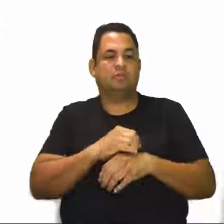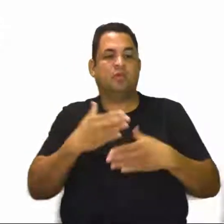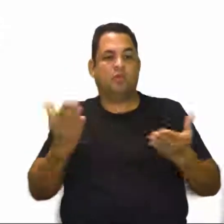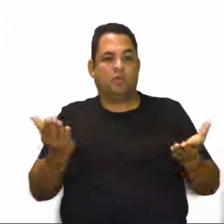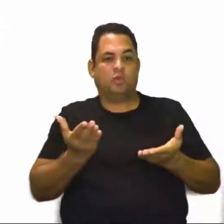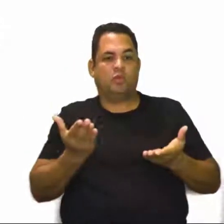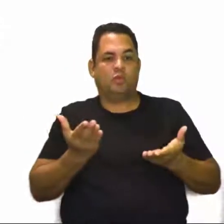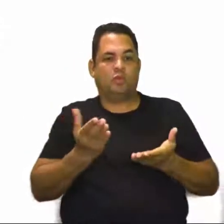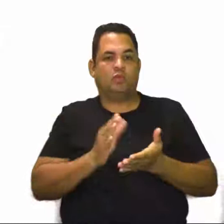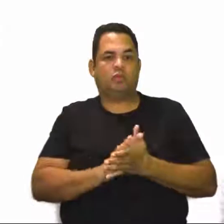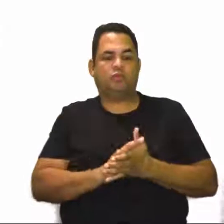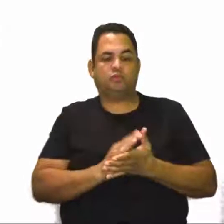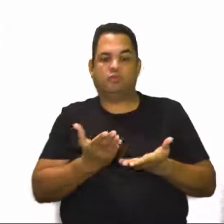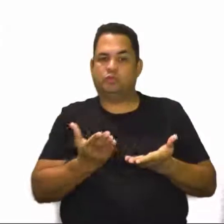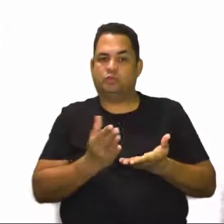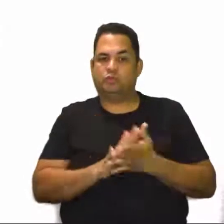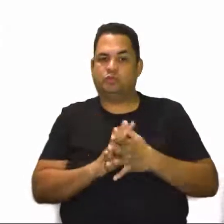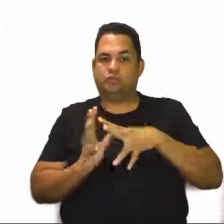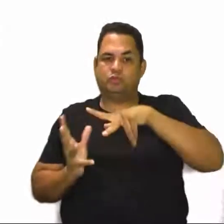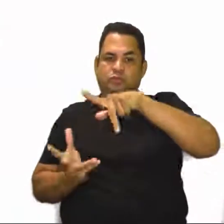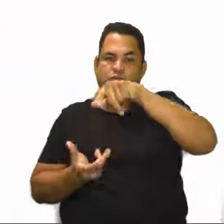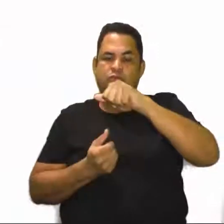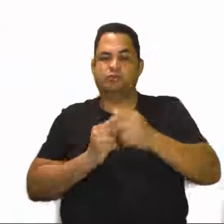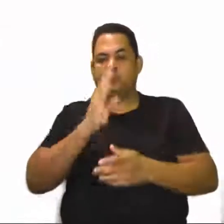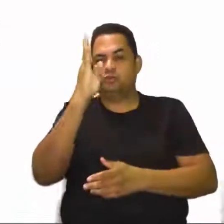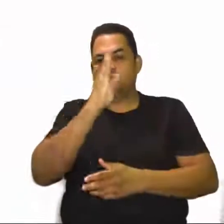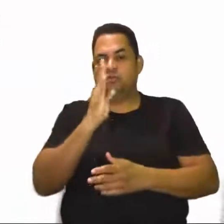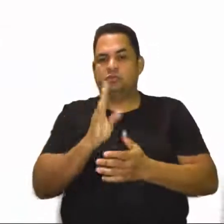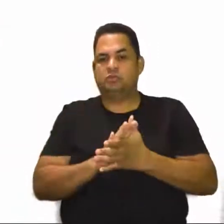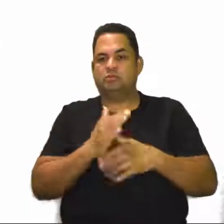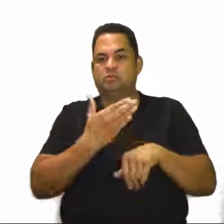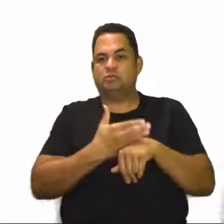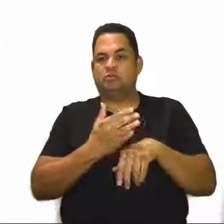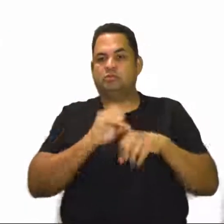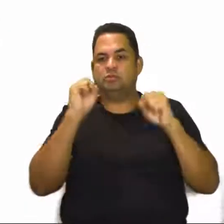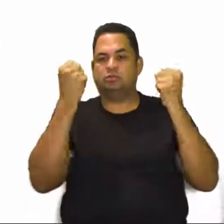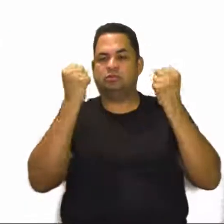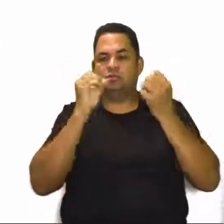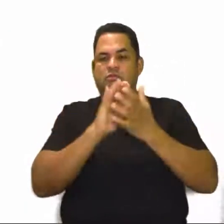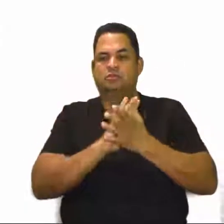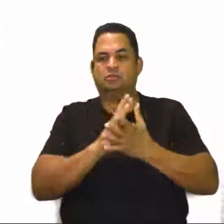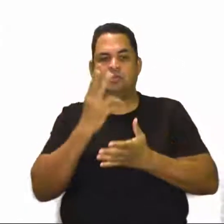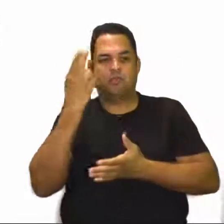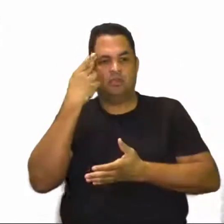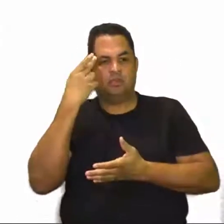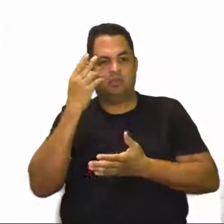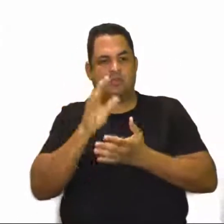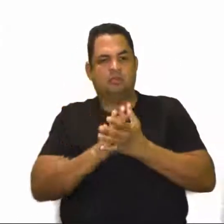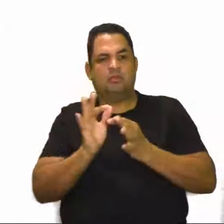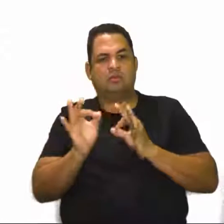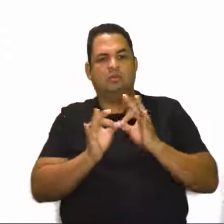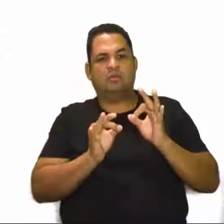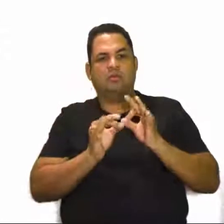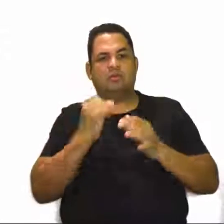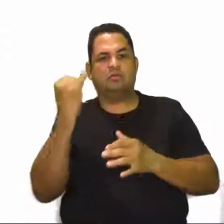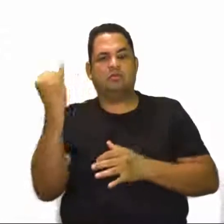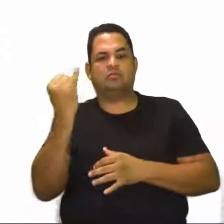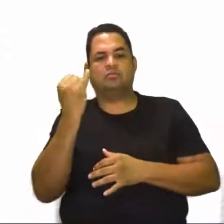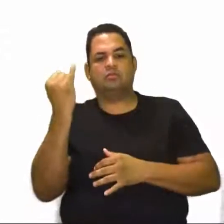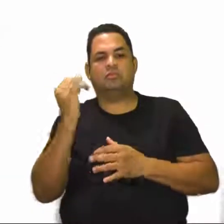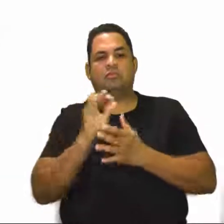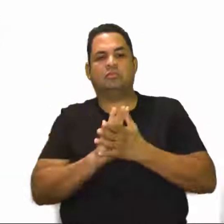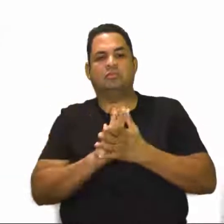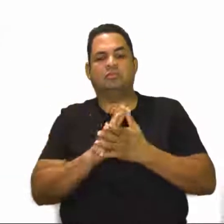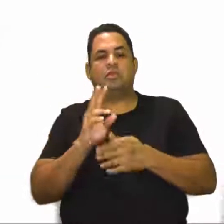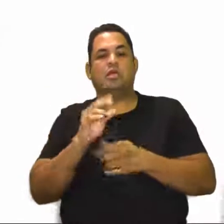atualidade, em nível mundial e no Brasil, a prática da atividade física regular constitui uma valiosa ferramenta